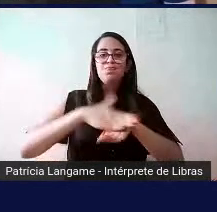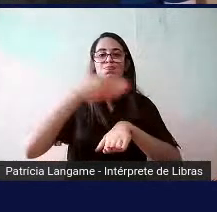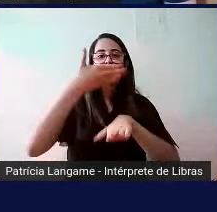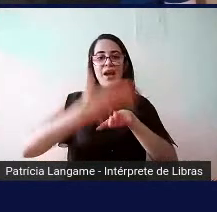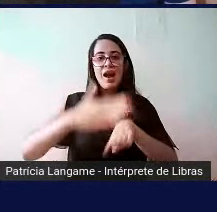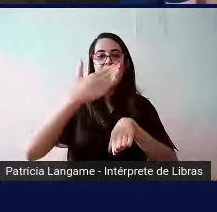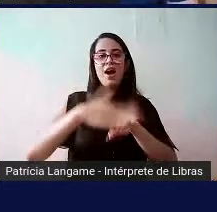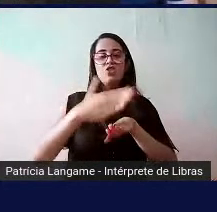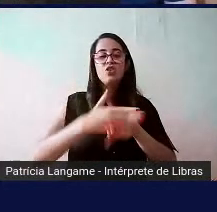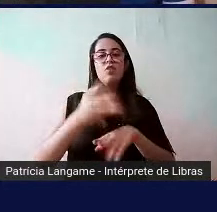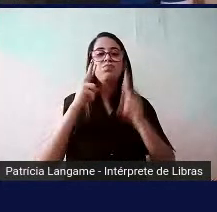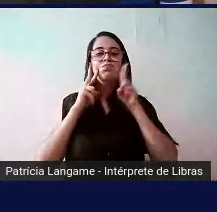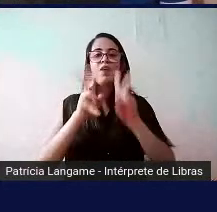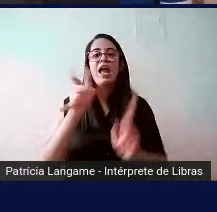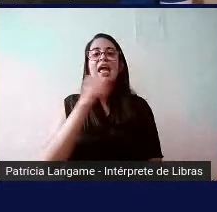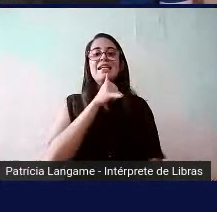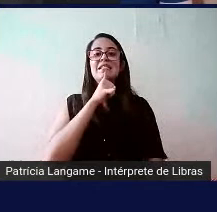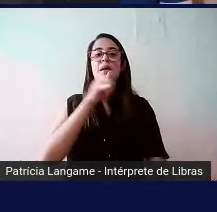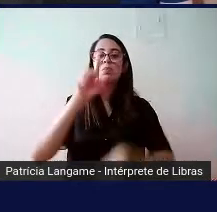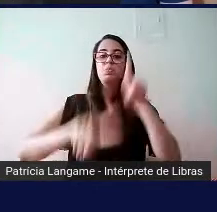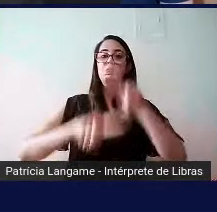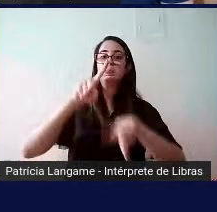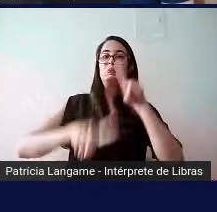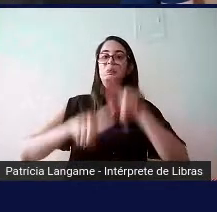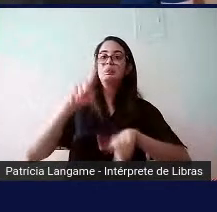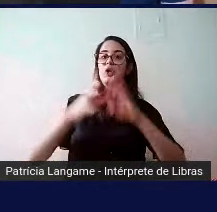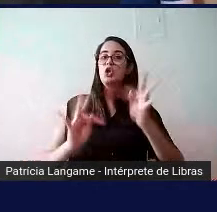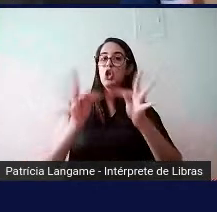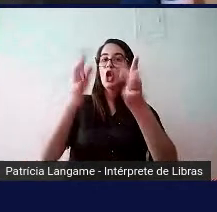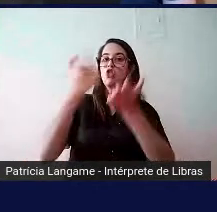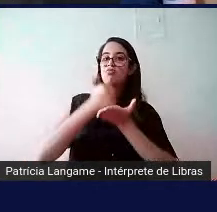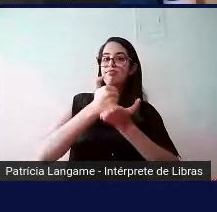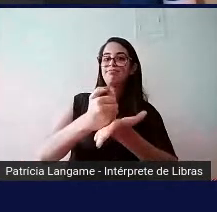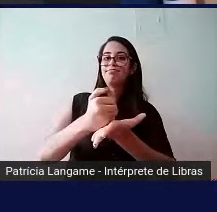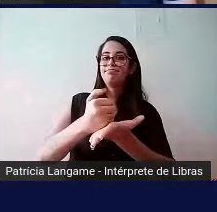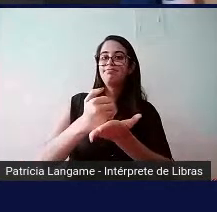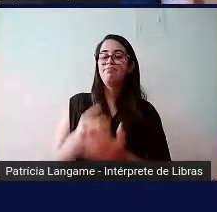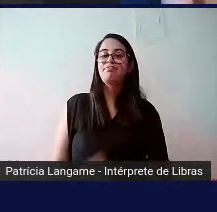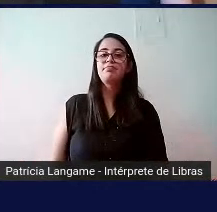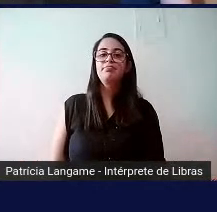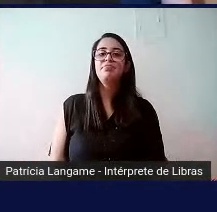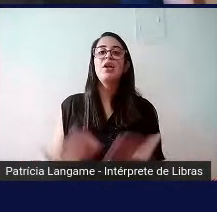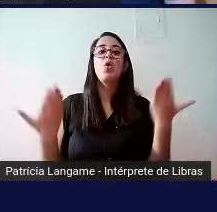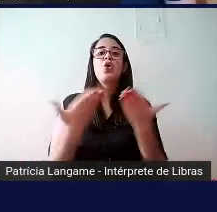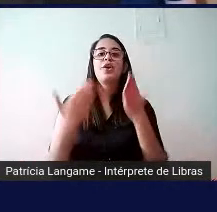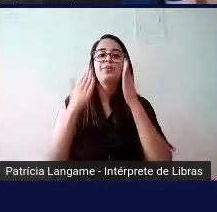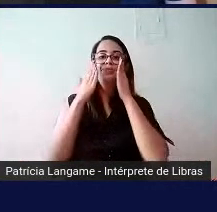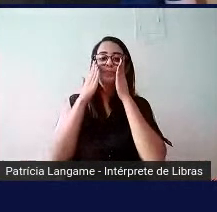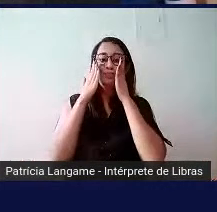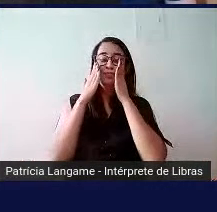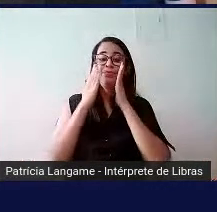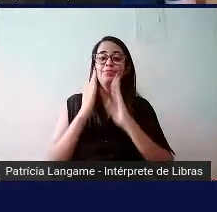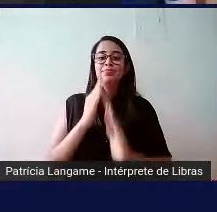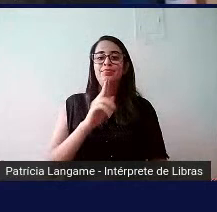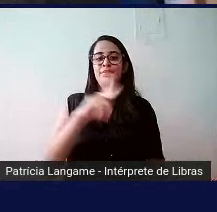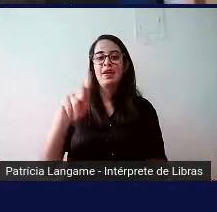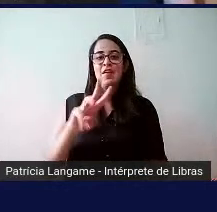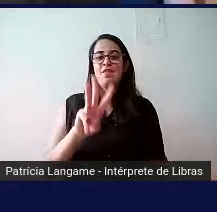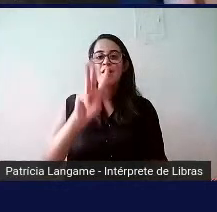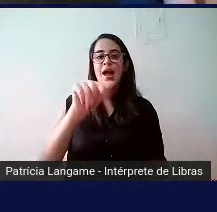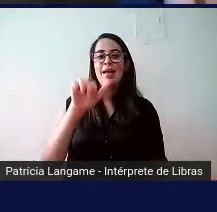alguns exemplos de recursos tecnológicos assistivos e quem vem agora é o Wagner para mostrar